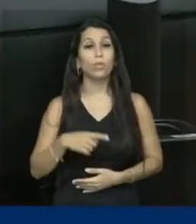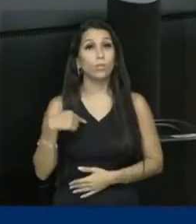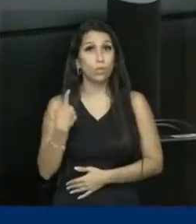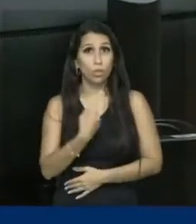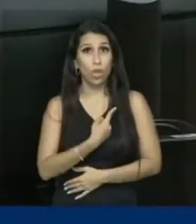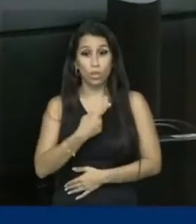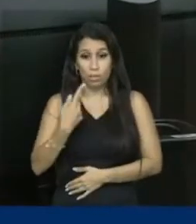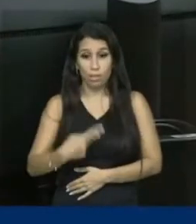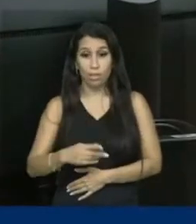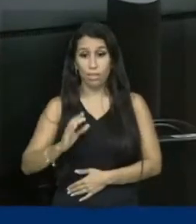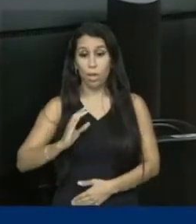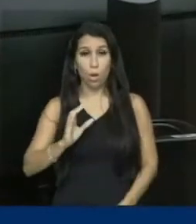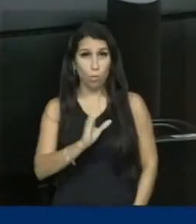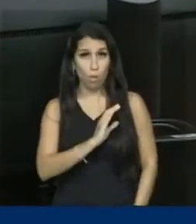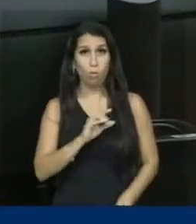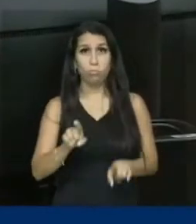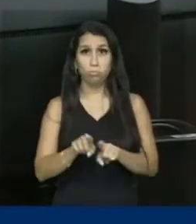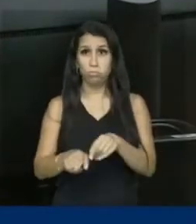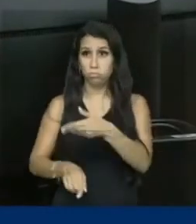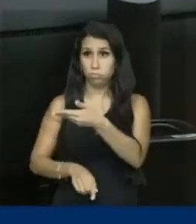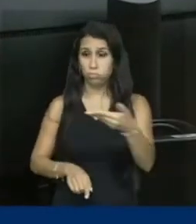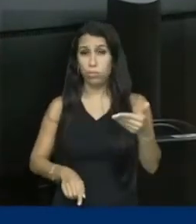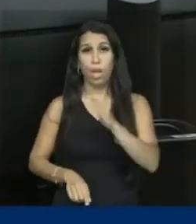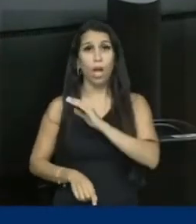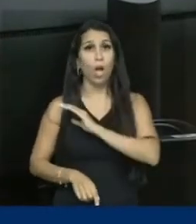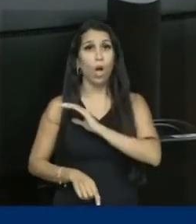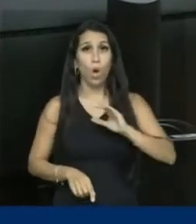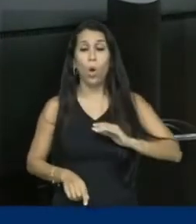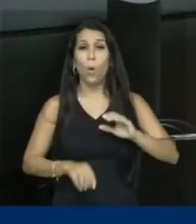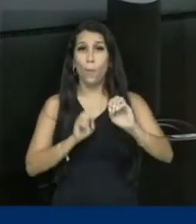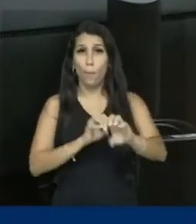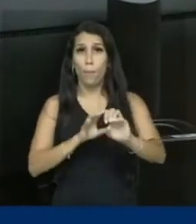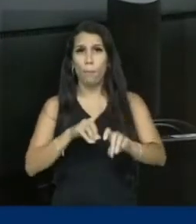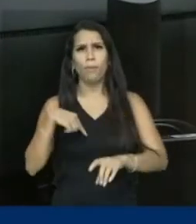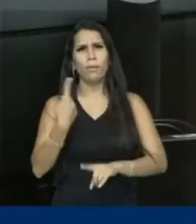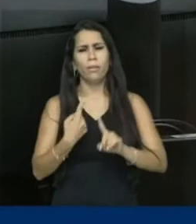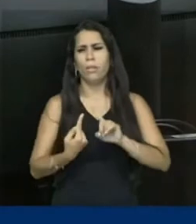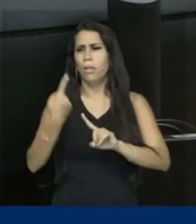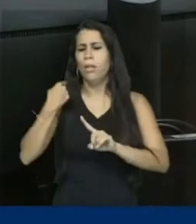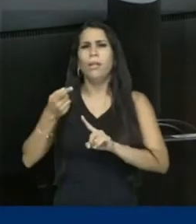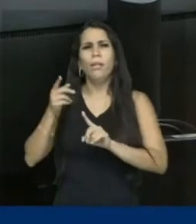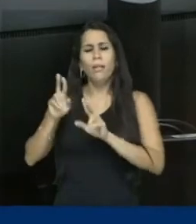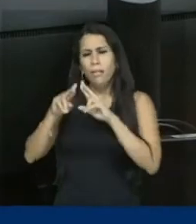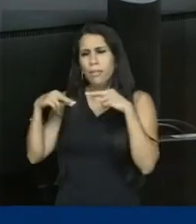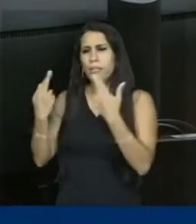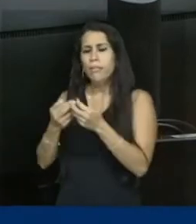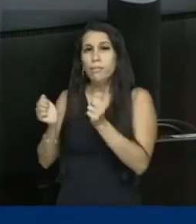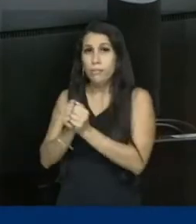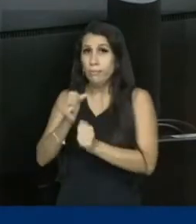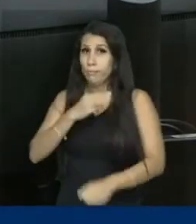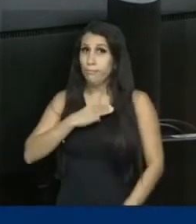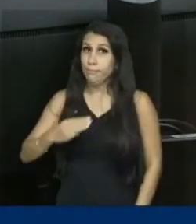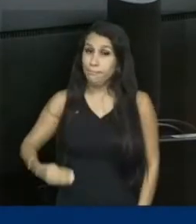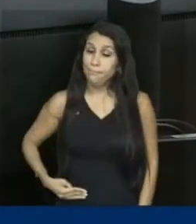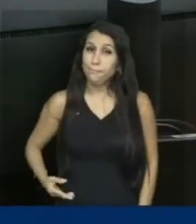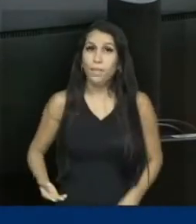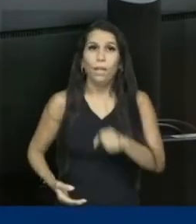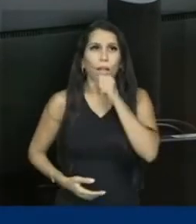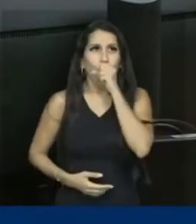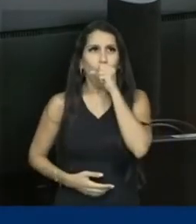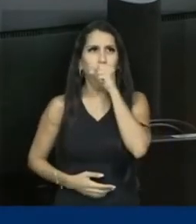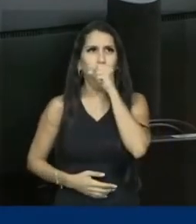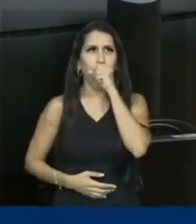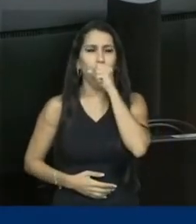esta comissão e a comissão de educação, nós já tivemos uma reunião com o ministro, não uma audiência pública, mas uma